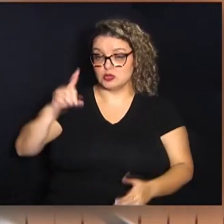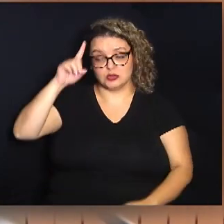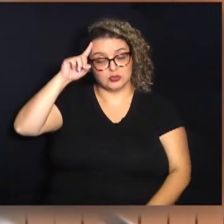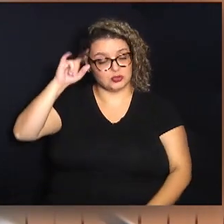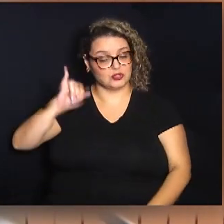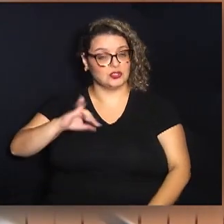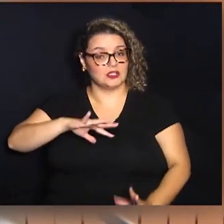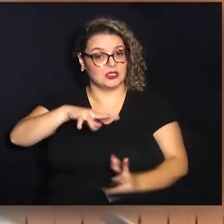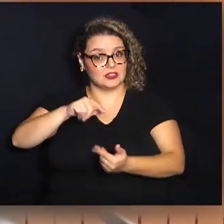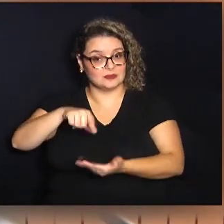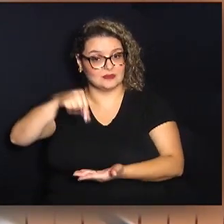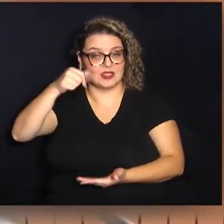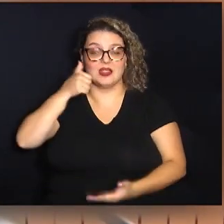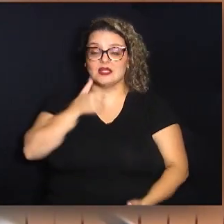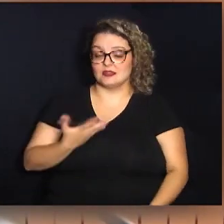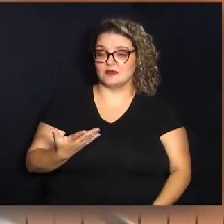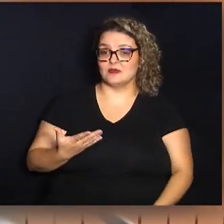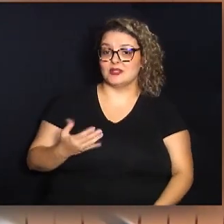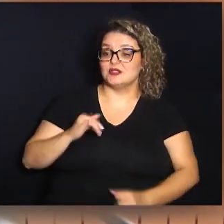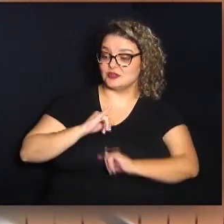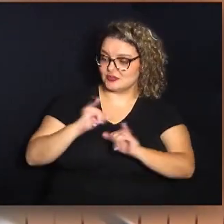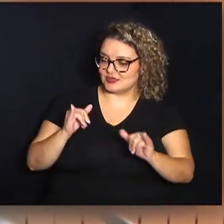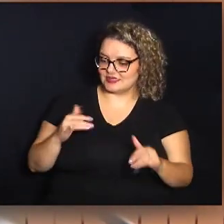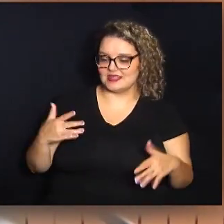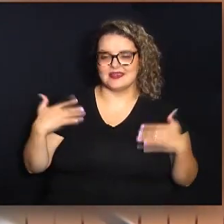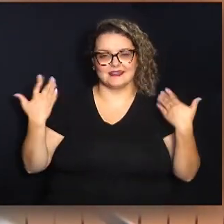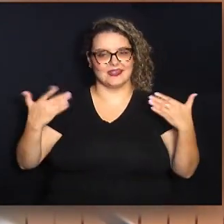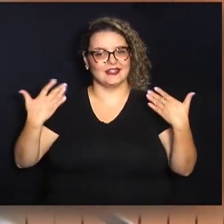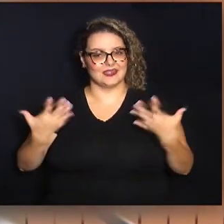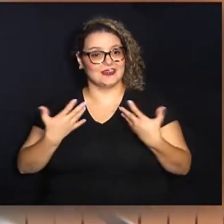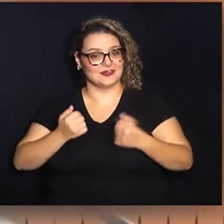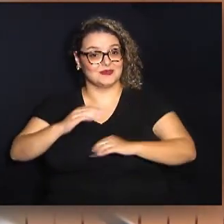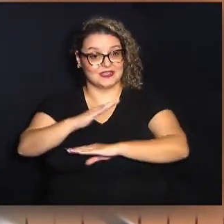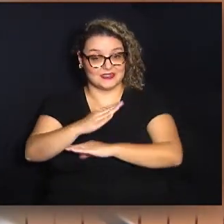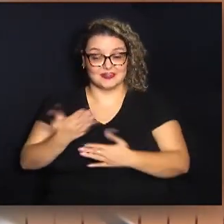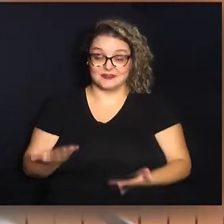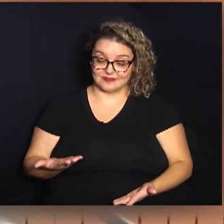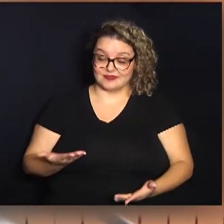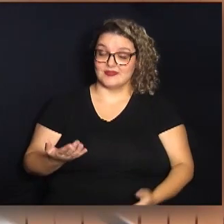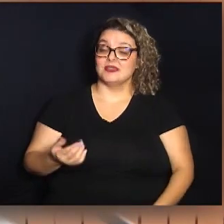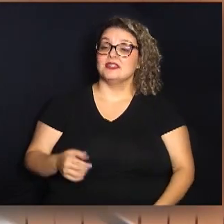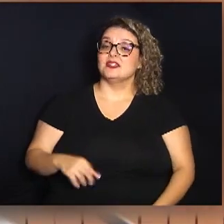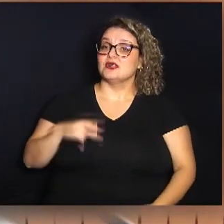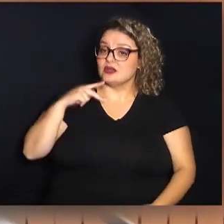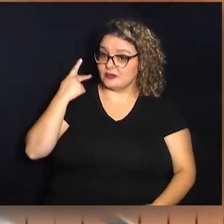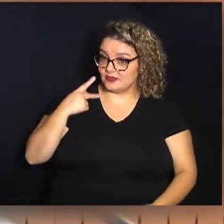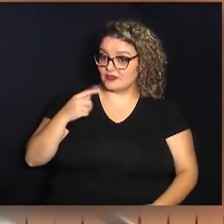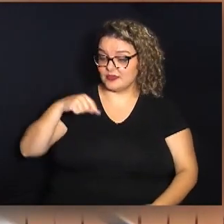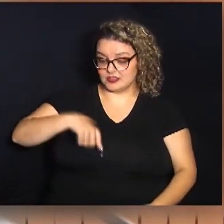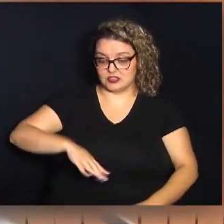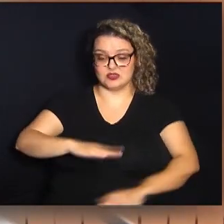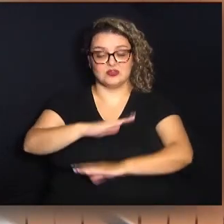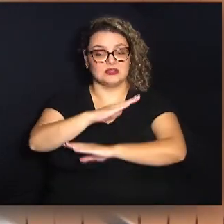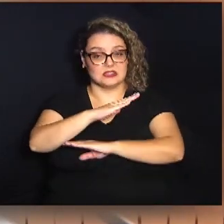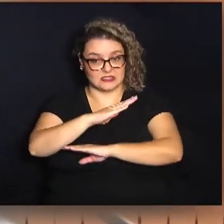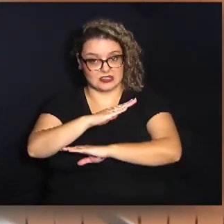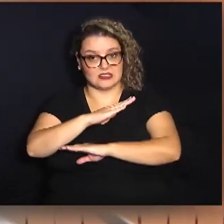dizer da alegria de recebê-las aqui na câmara municipal onde através dos vereadores desta casa